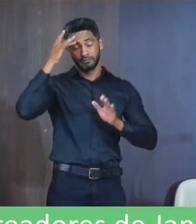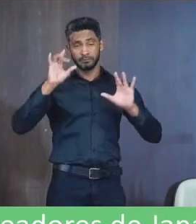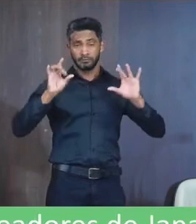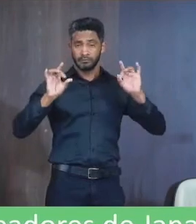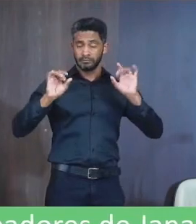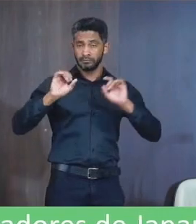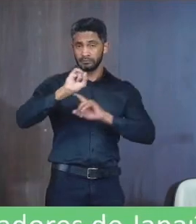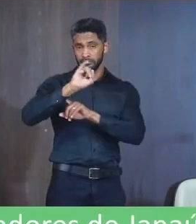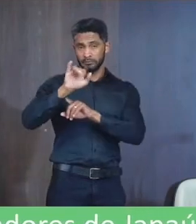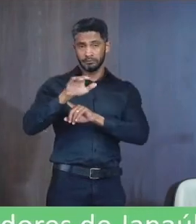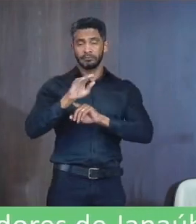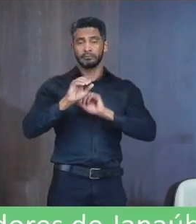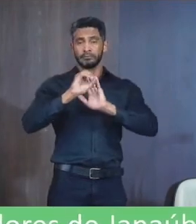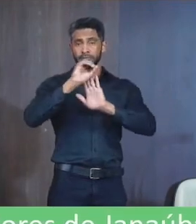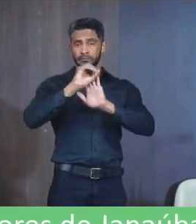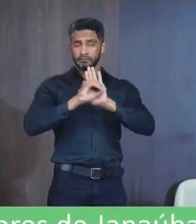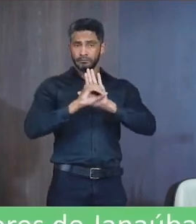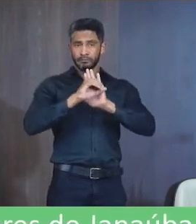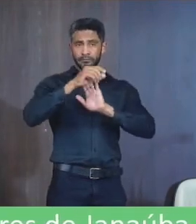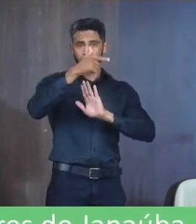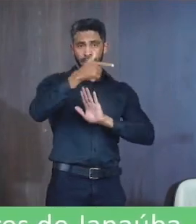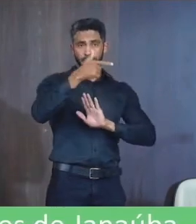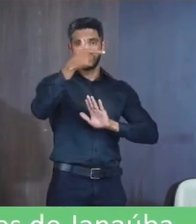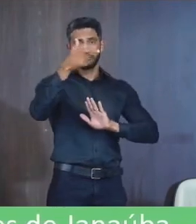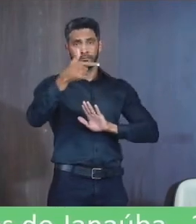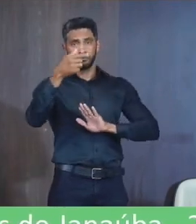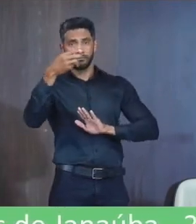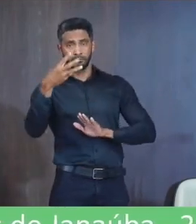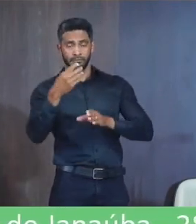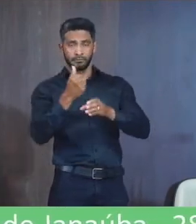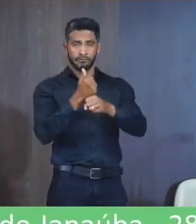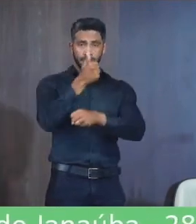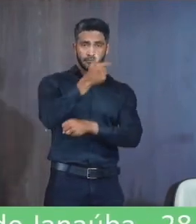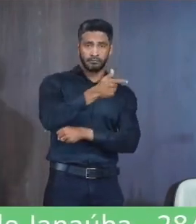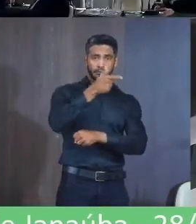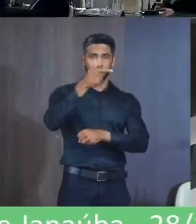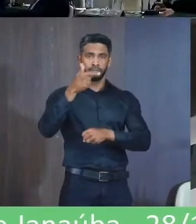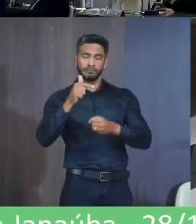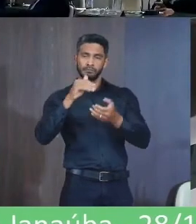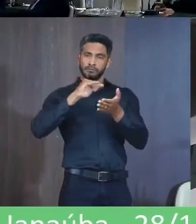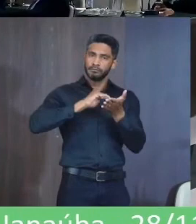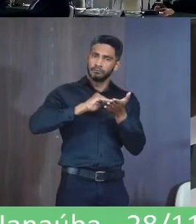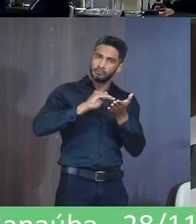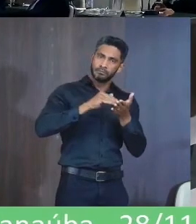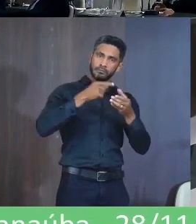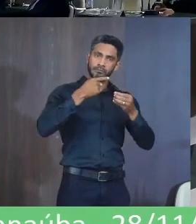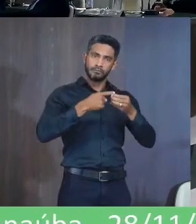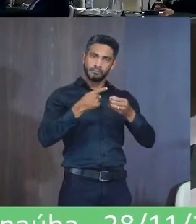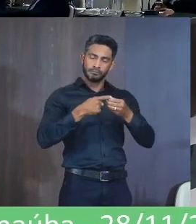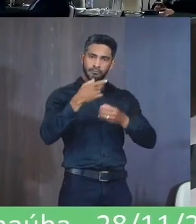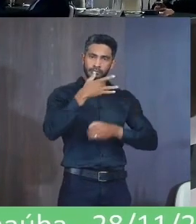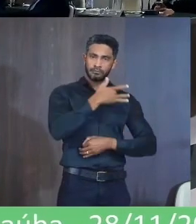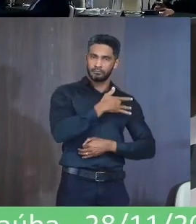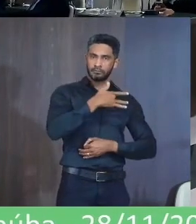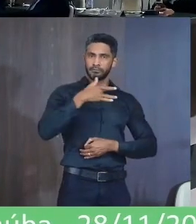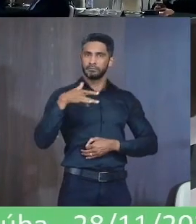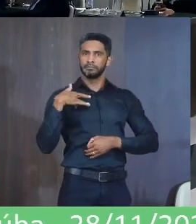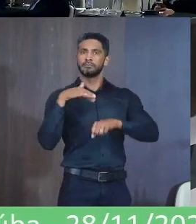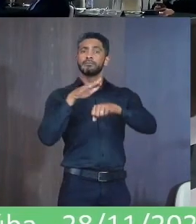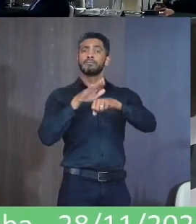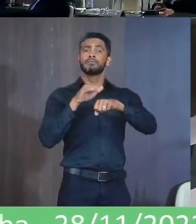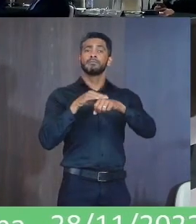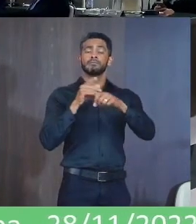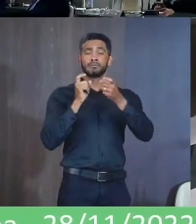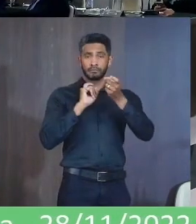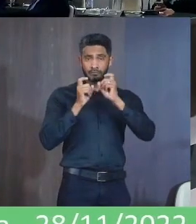Janaúba Ofício 223-2022 Da Secretaria Municipal de Saúde Convocando para a